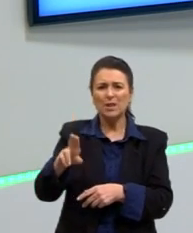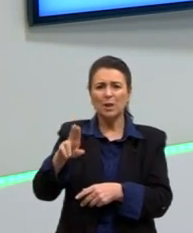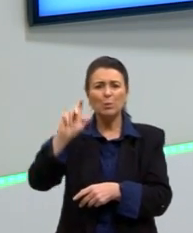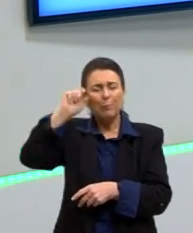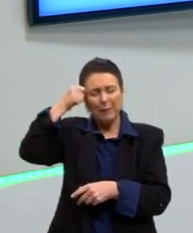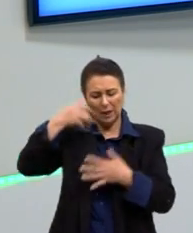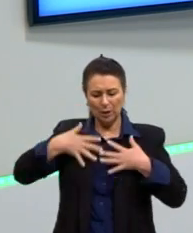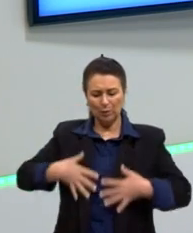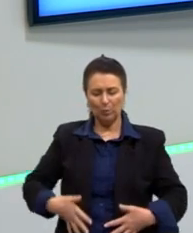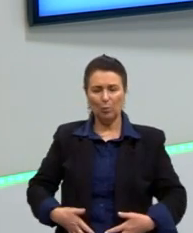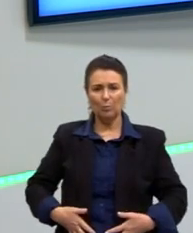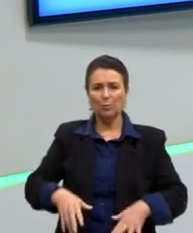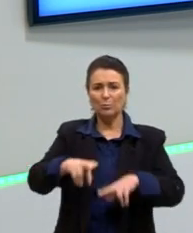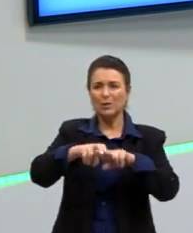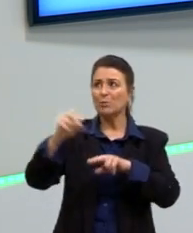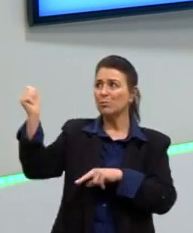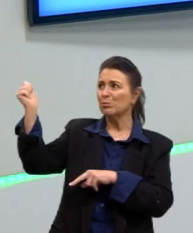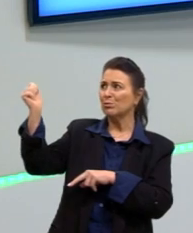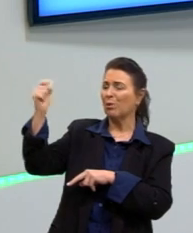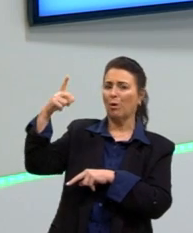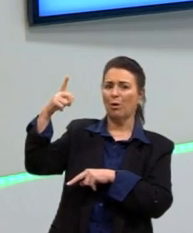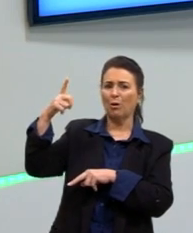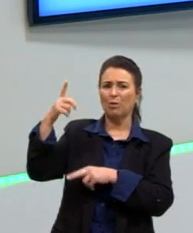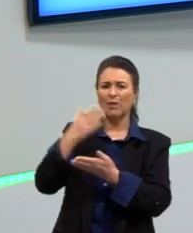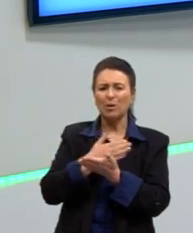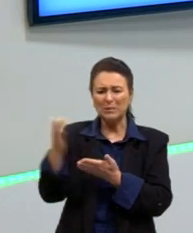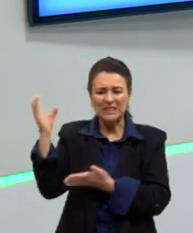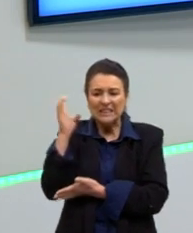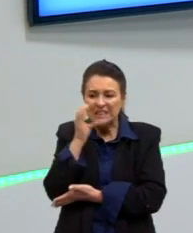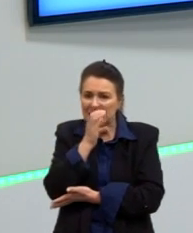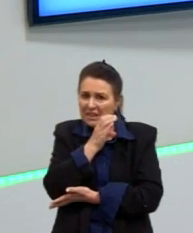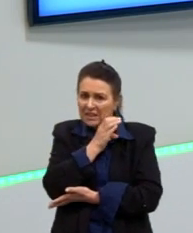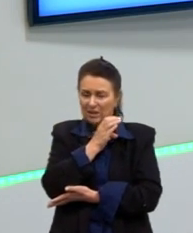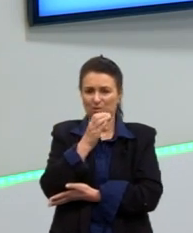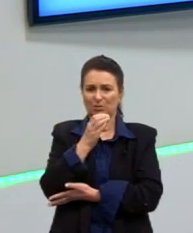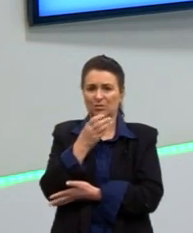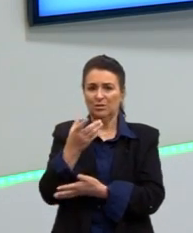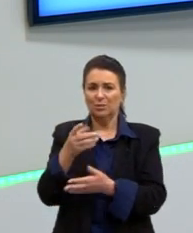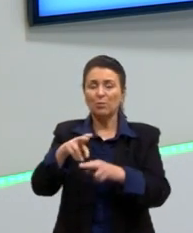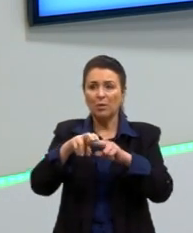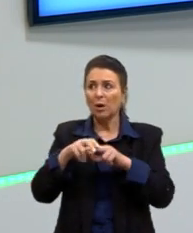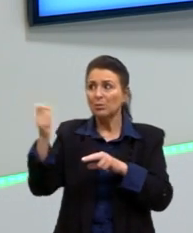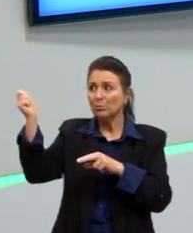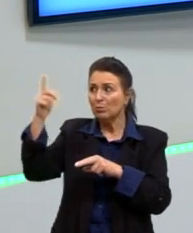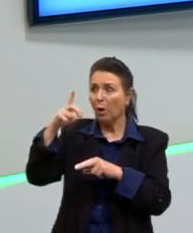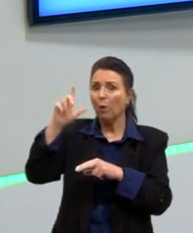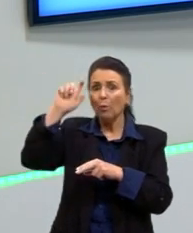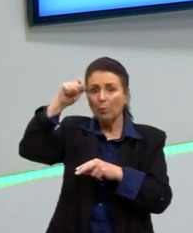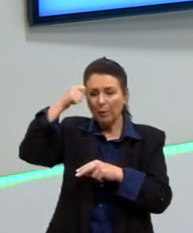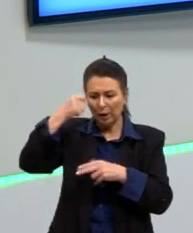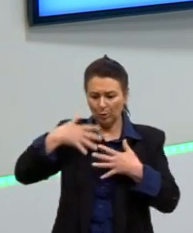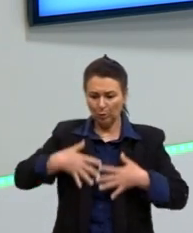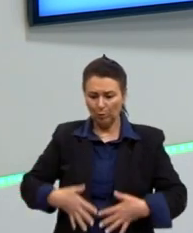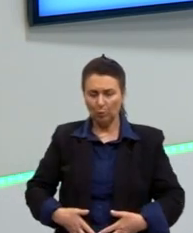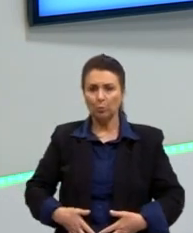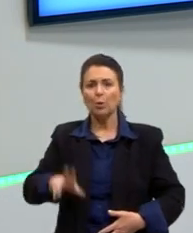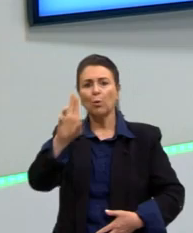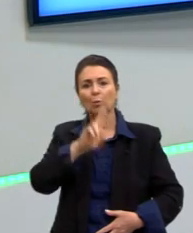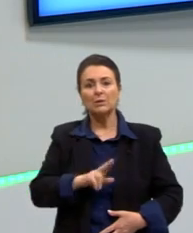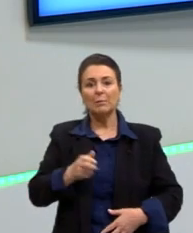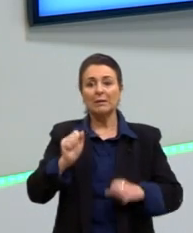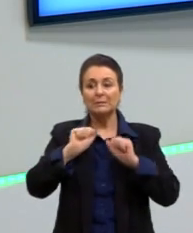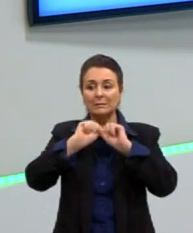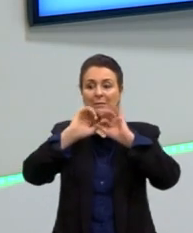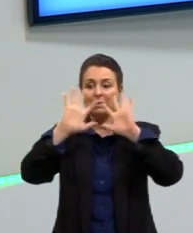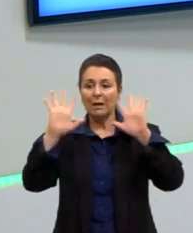né? Para ficar no sol, que vai esquentar, que vai ficar muito quente, enfim. Você vai com uma roupa um pouquinho mais clara, vai com uma